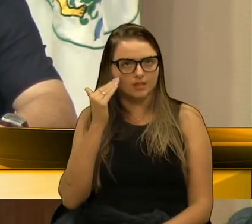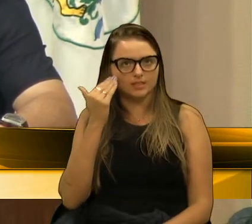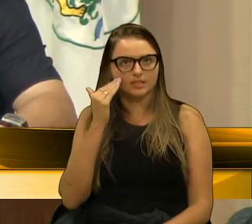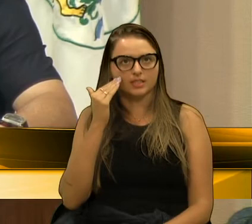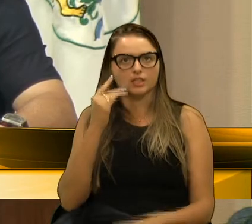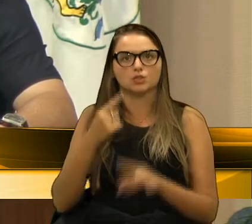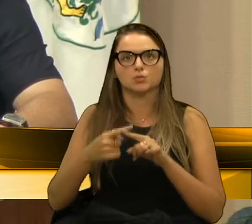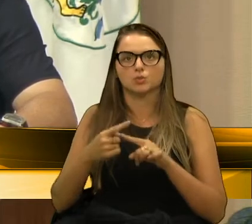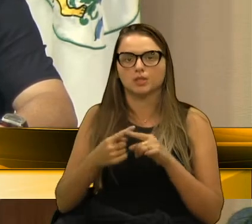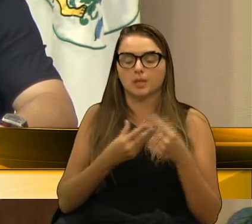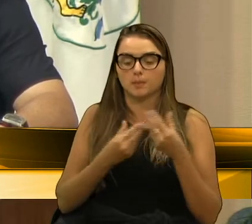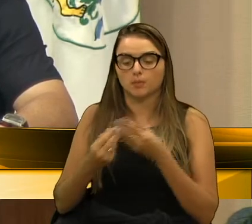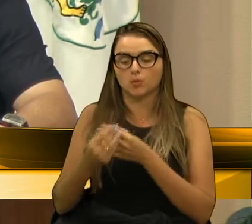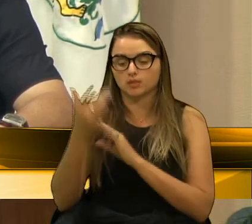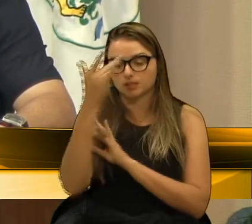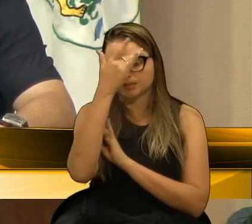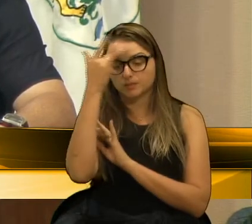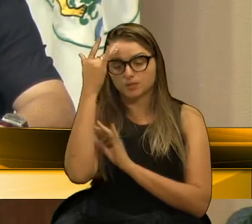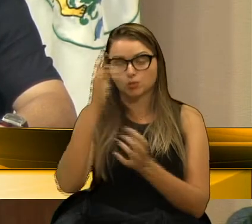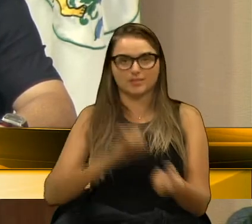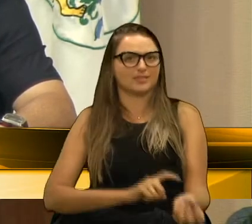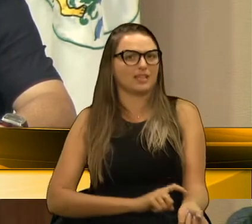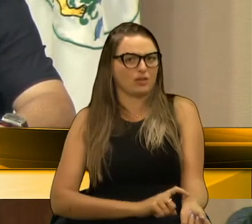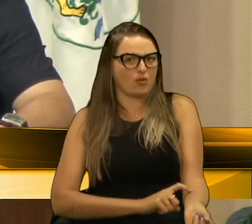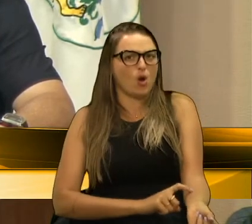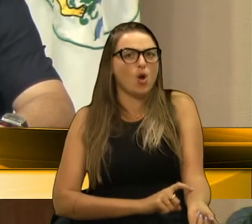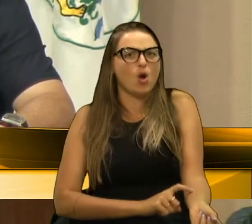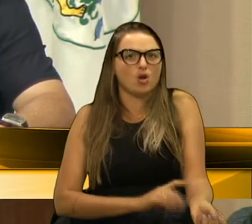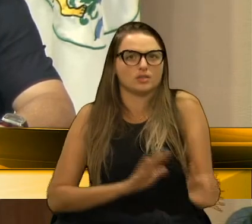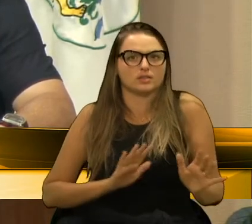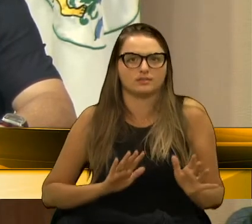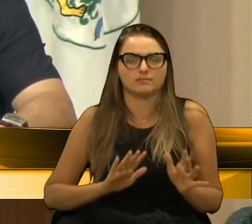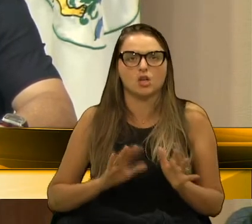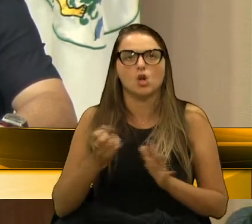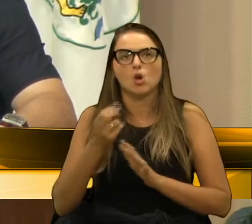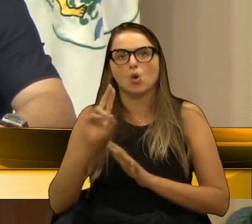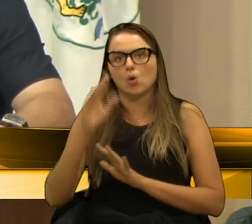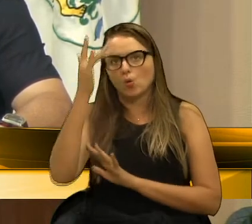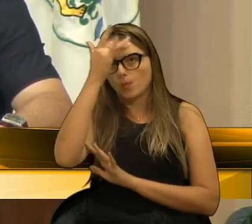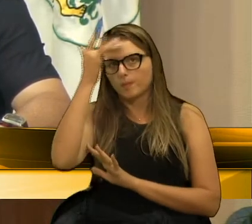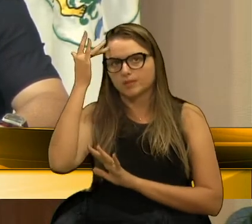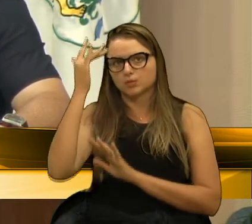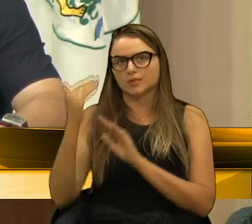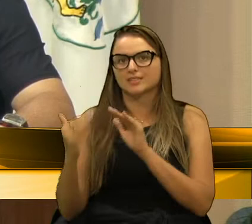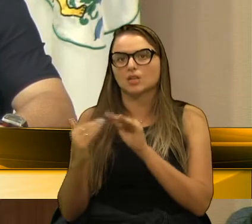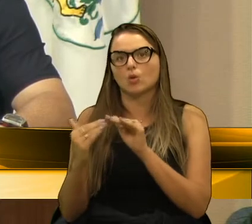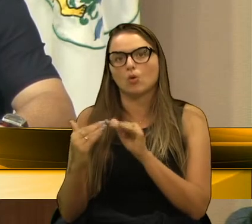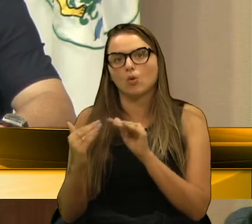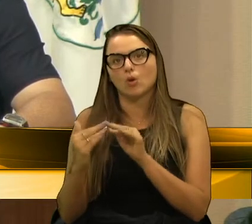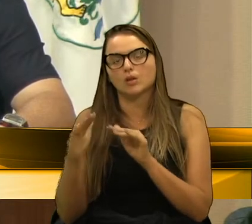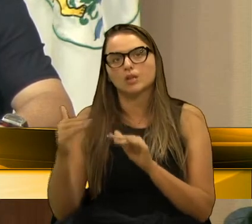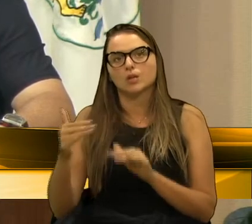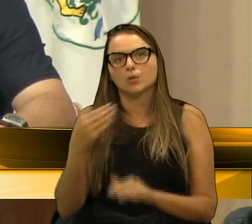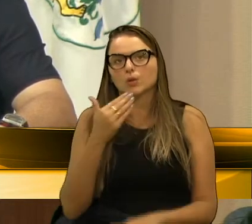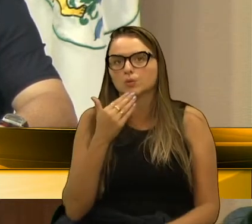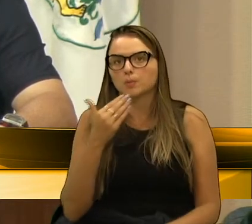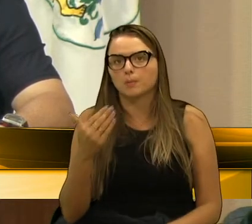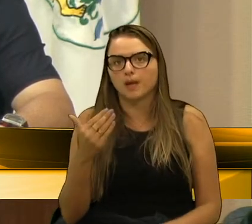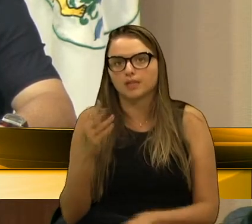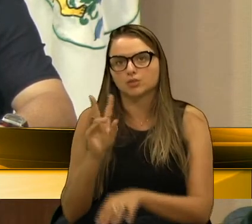desespero de muita gente, que é negligente quando que se pede para que se cuide.